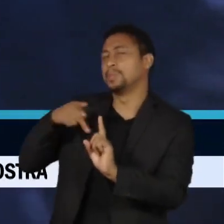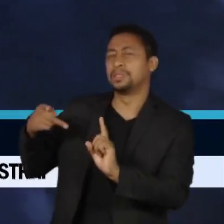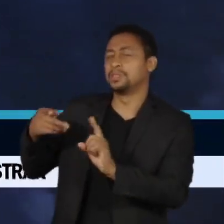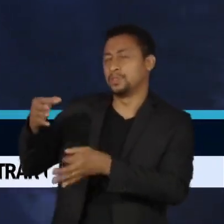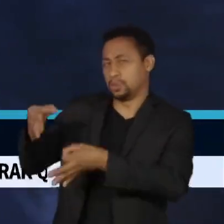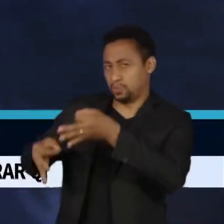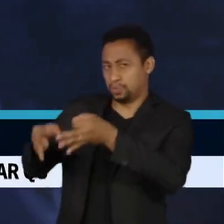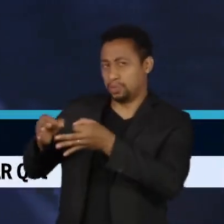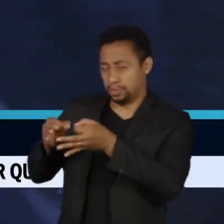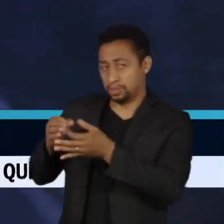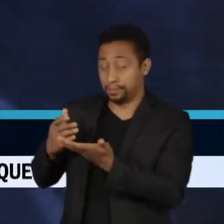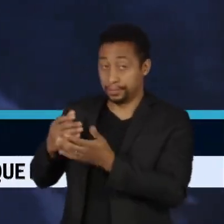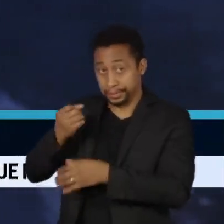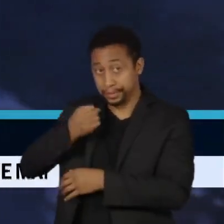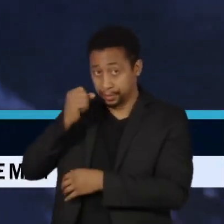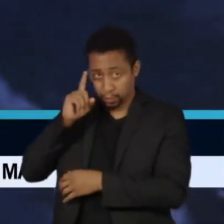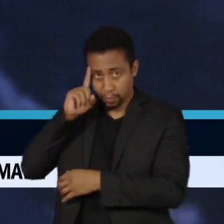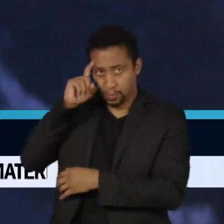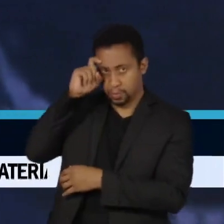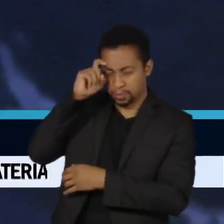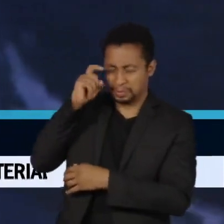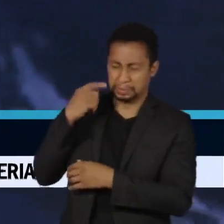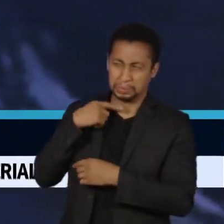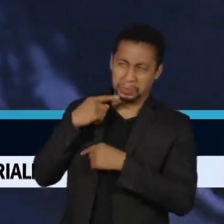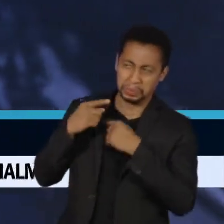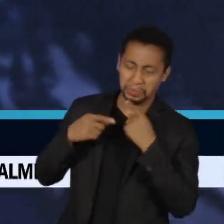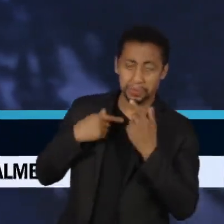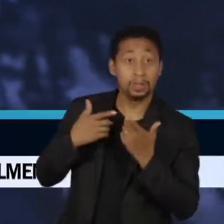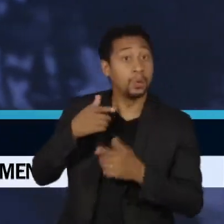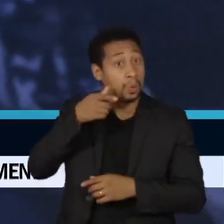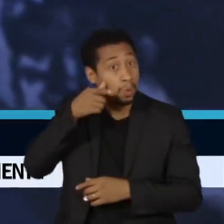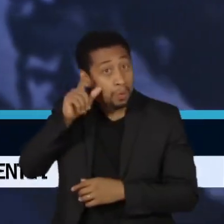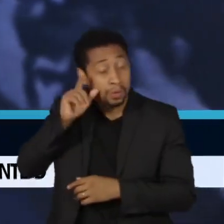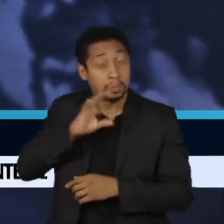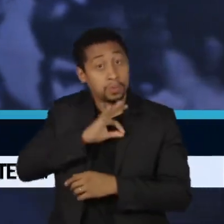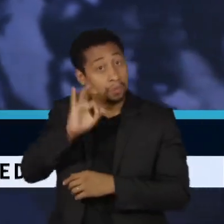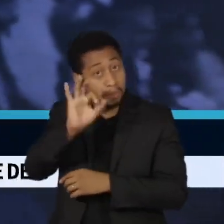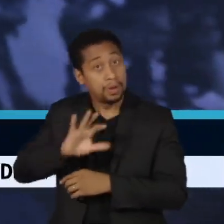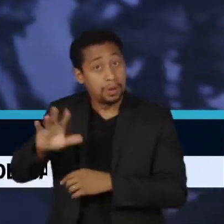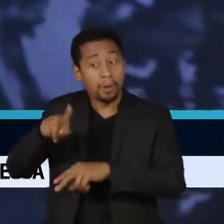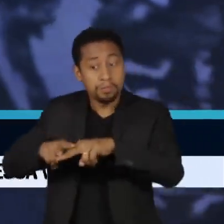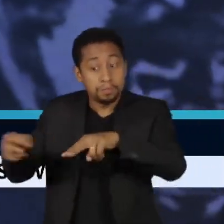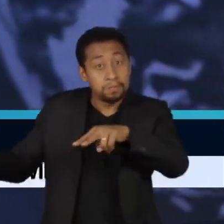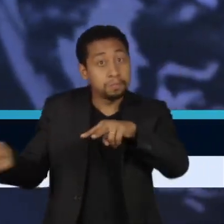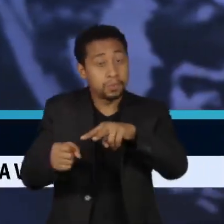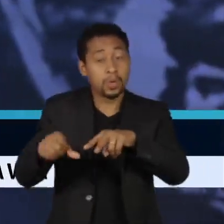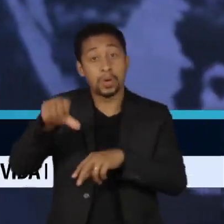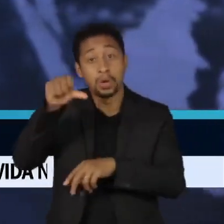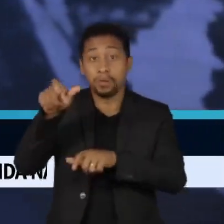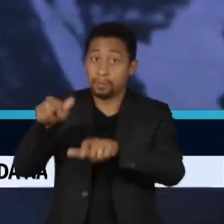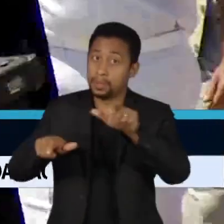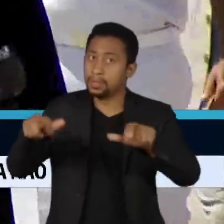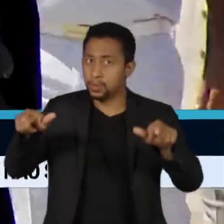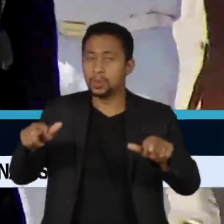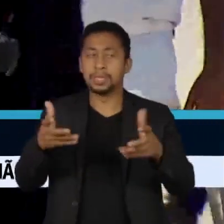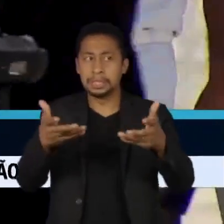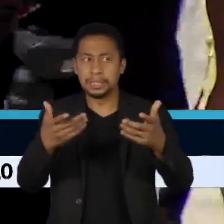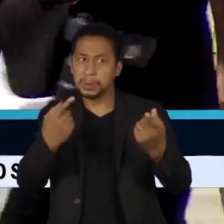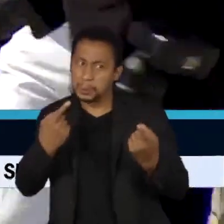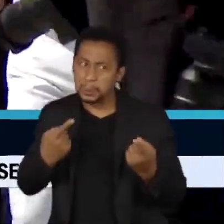senador Sérgio Moro. Ontem a Polícia Federal prendeu nove pessoas suspeitas de planejar o ataque a autoridades brasileiras.